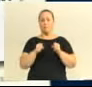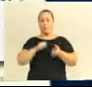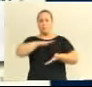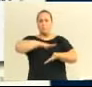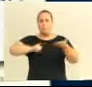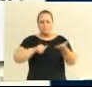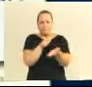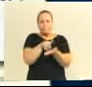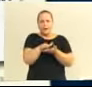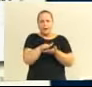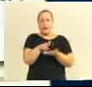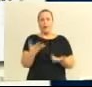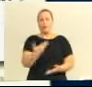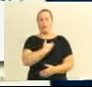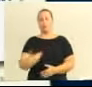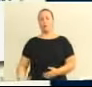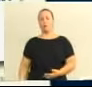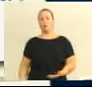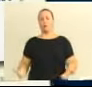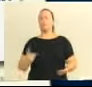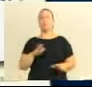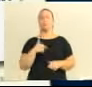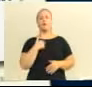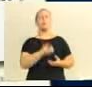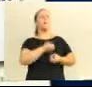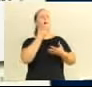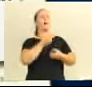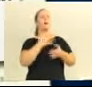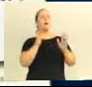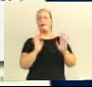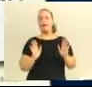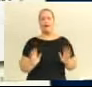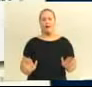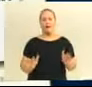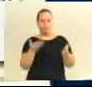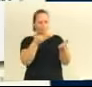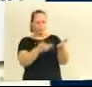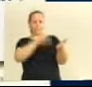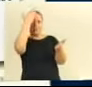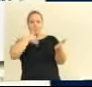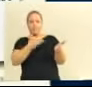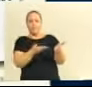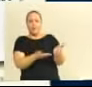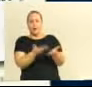Eu não estou dizendo aqui, eu estou trazendo as provas, eu estou mostrando documentos. Está aqui o extrato para quem quiser ver.